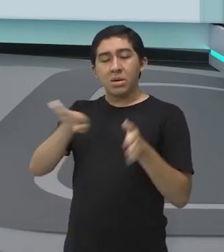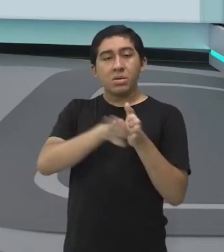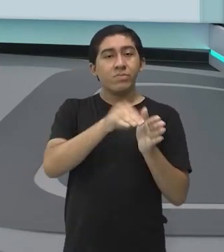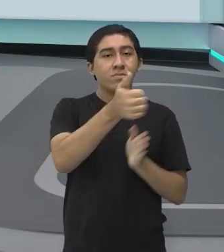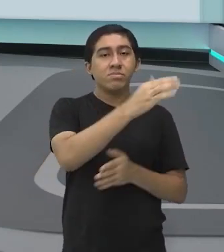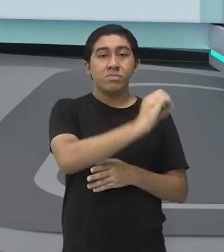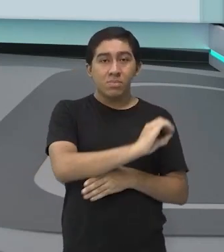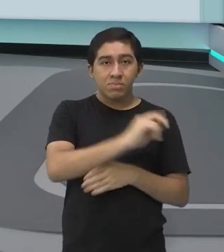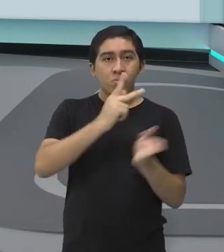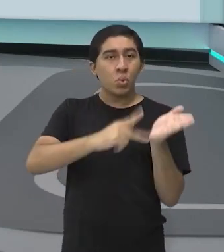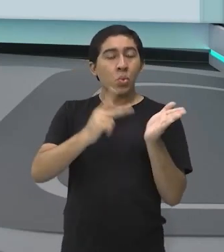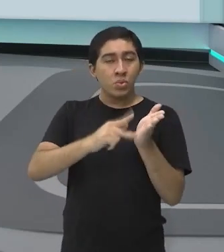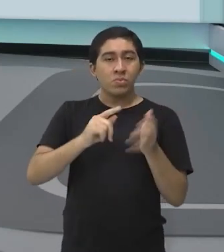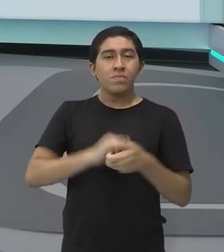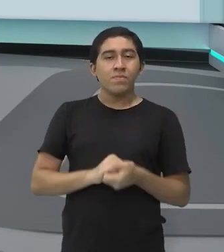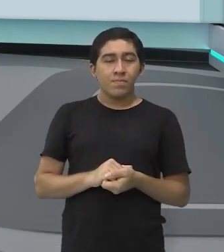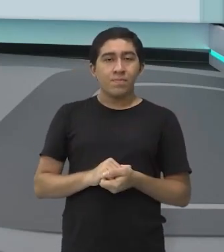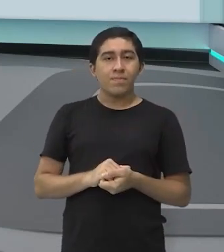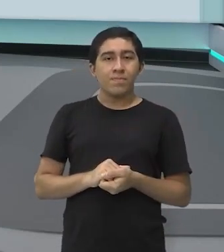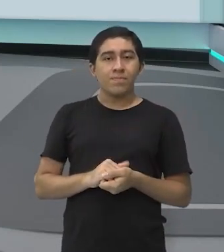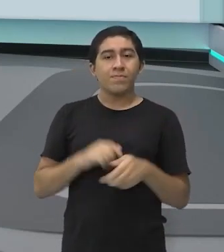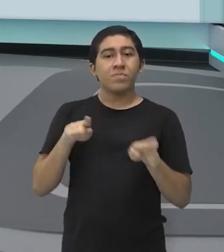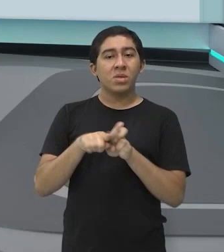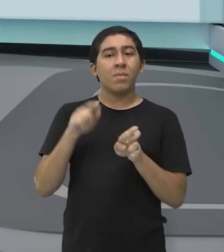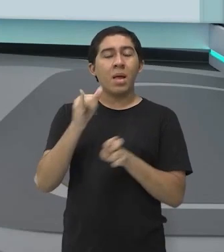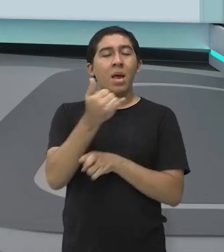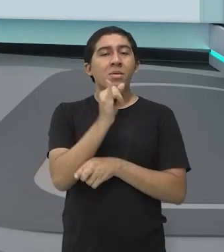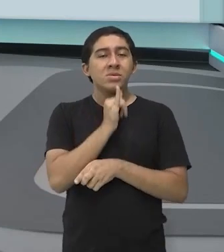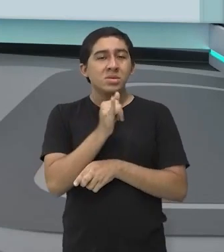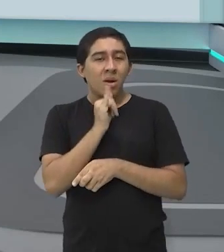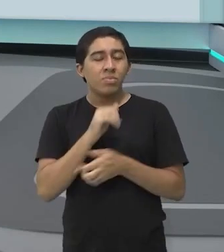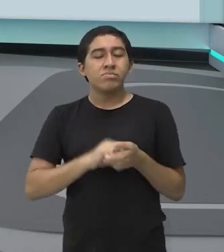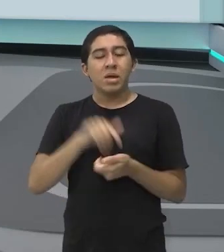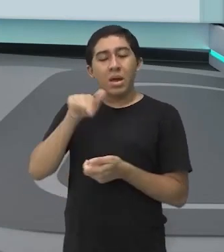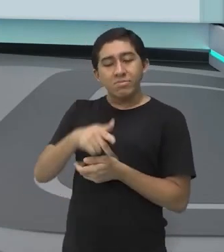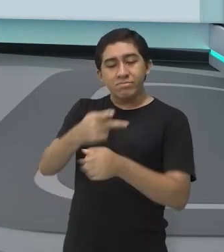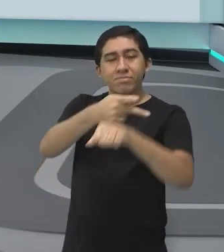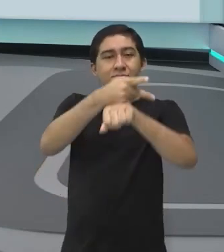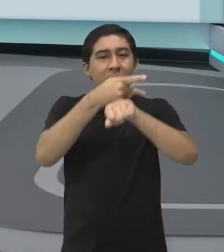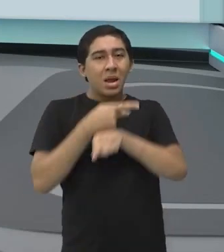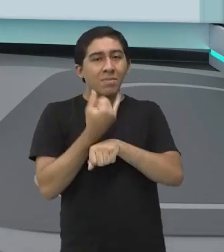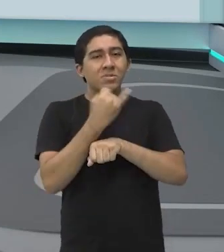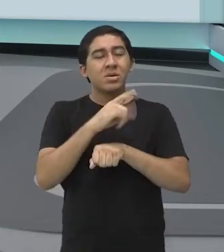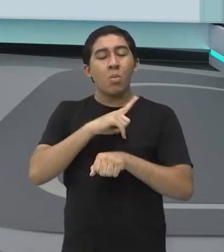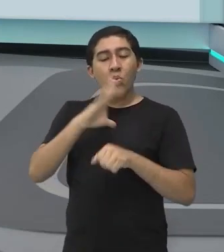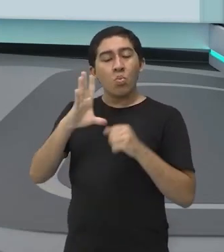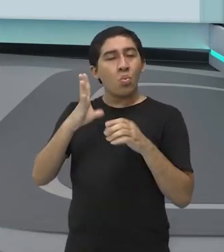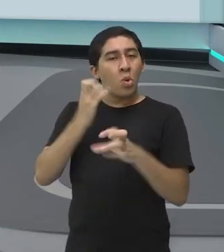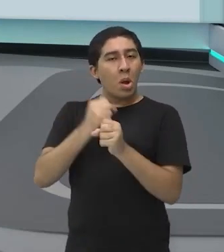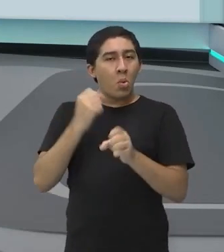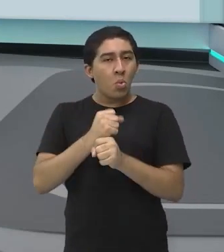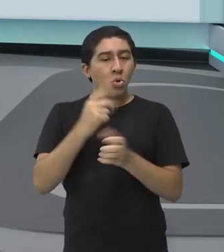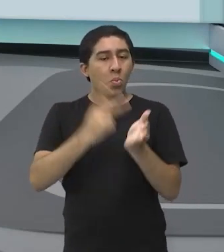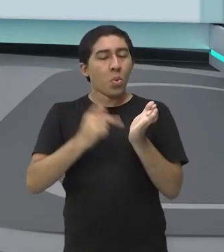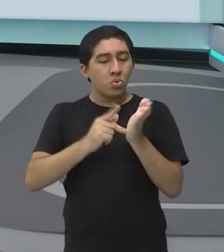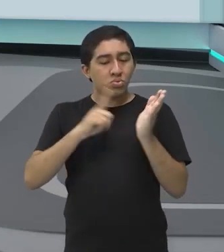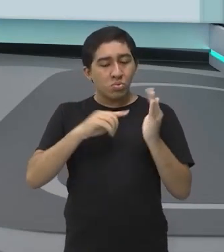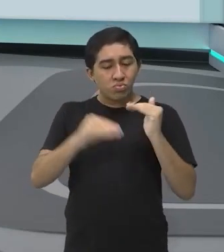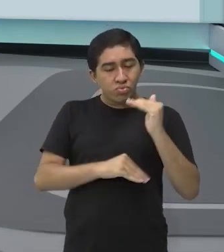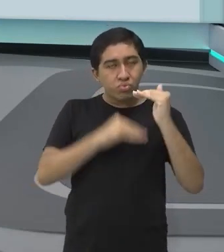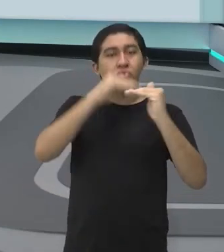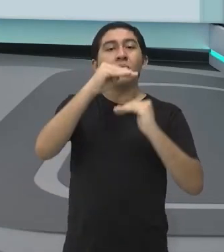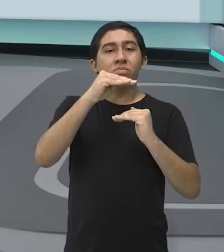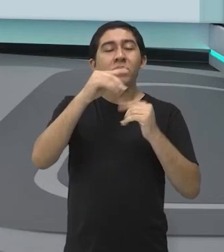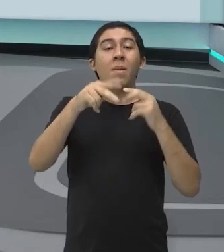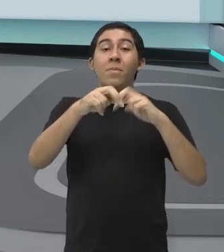100 pontos por apresentação, e aí vai vencer aquele que tiver a maior pontuação. Por isso é necessário muito